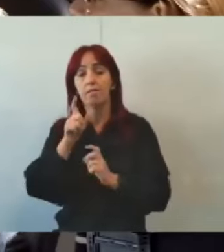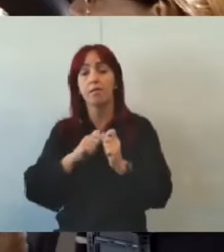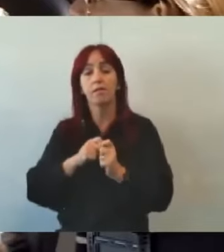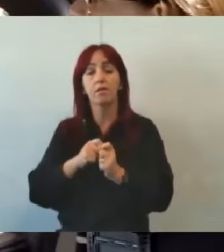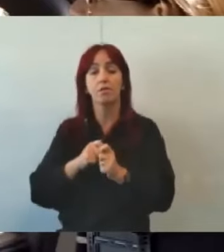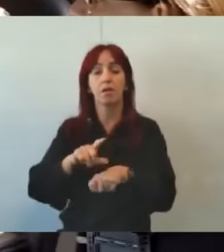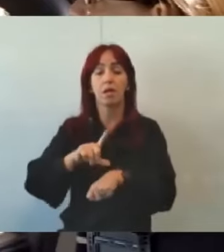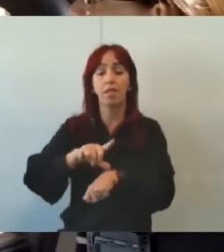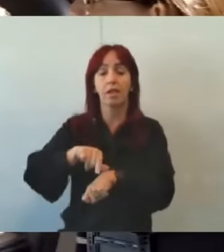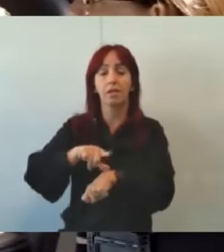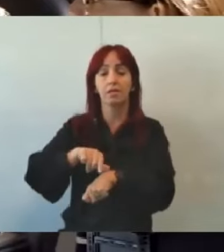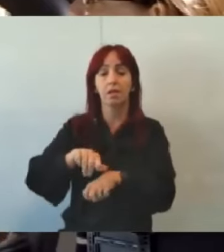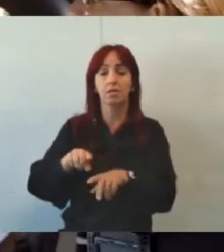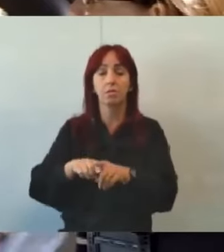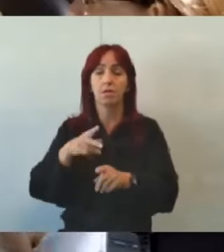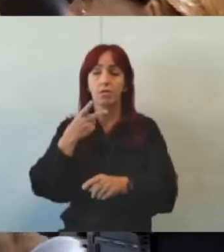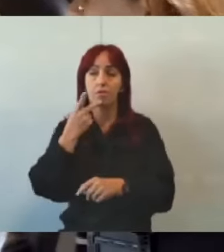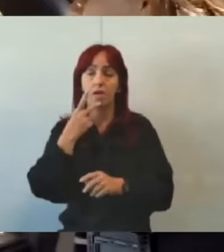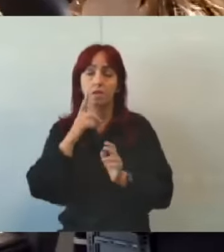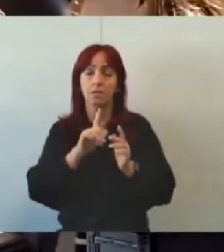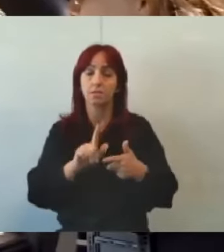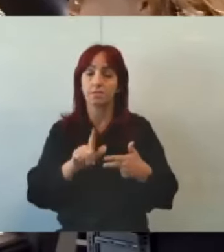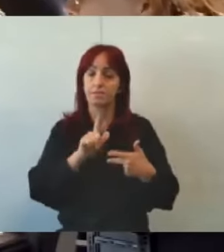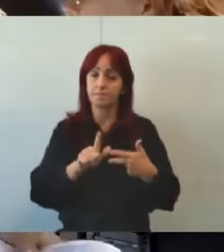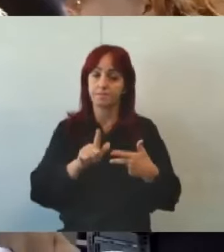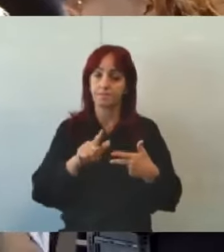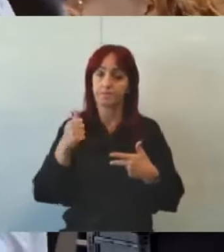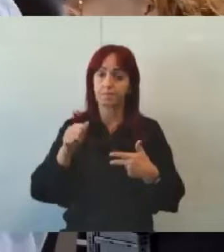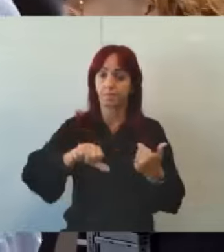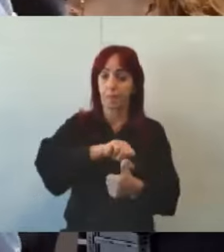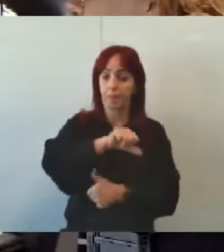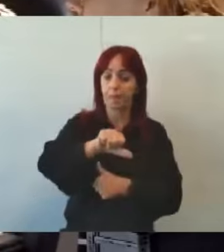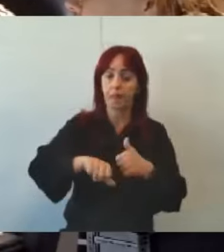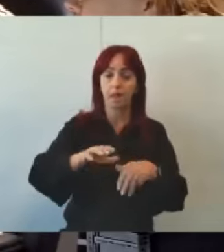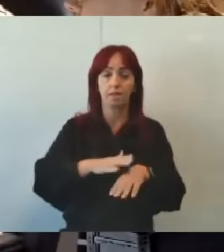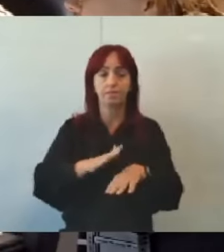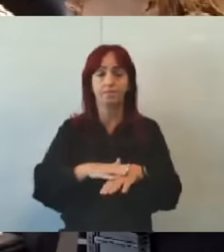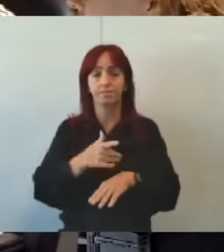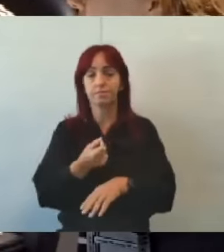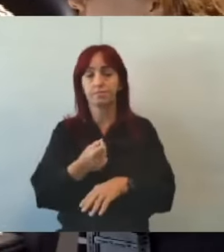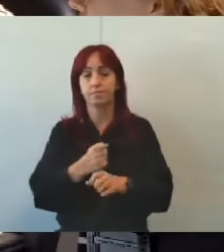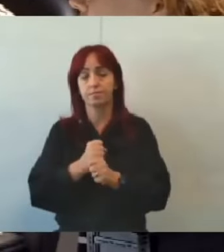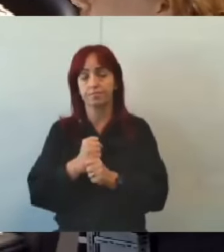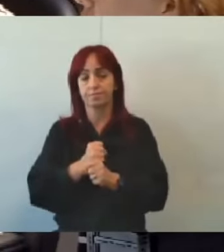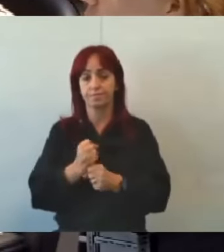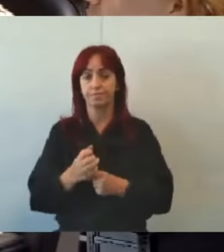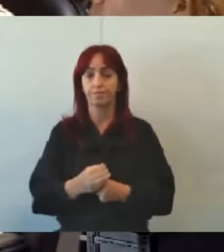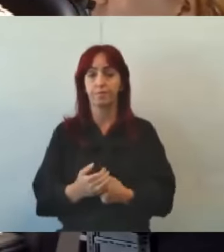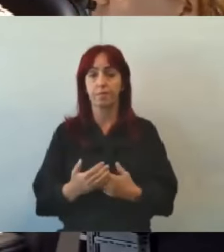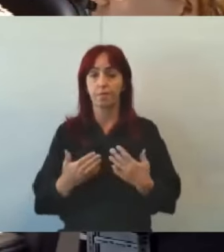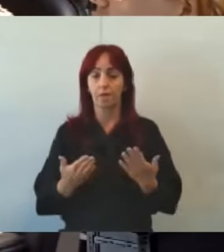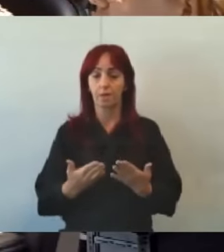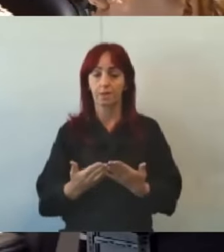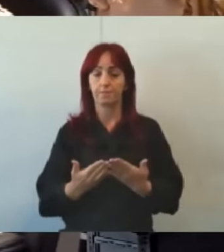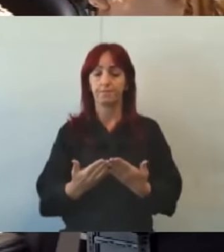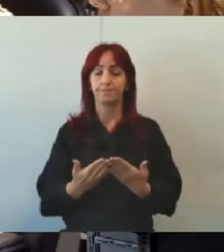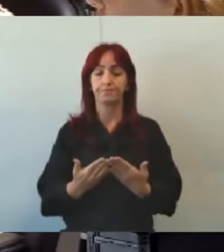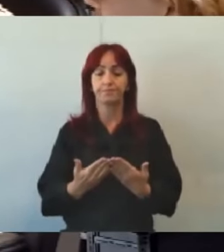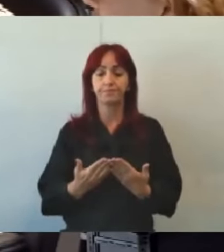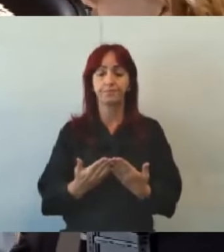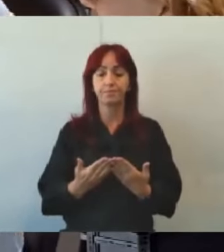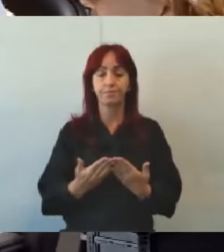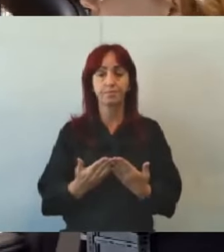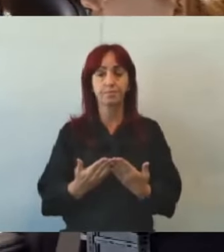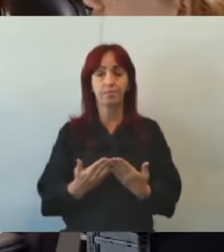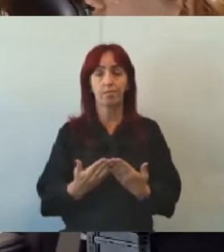aqui de legislações que necessitam ser alteradas há mais de 20 anos. Então, é uma das queixas,